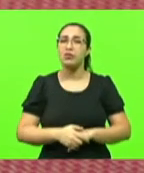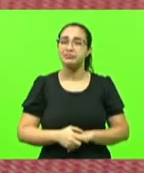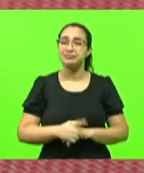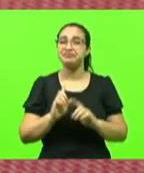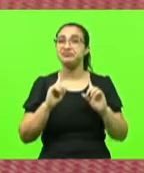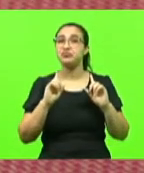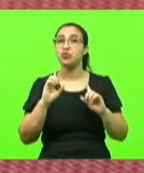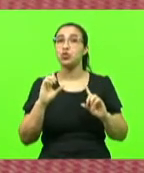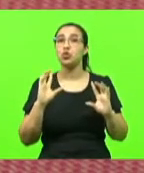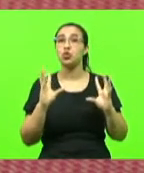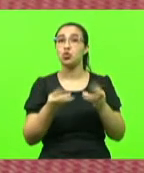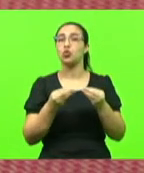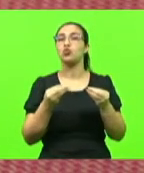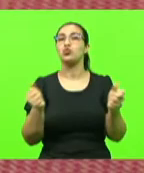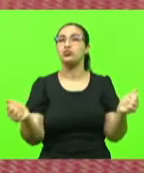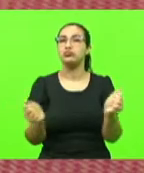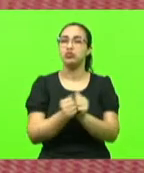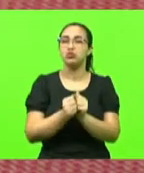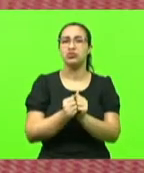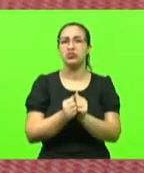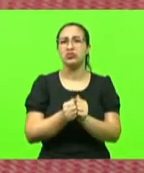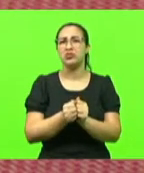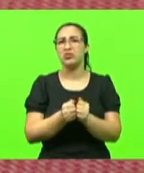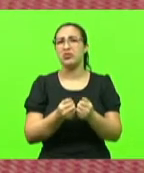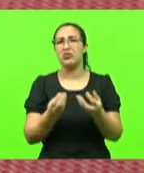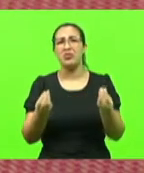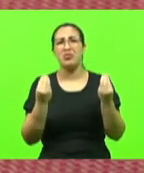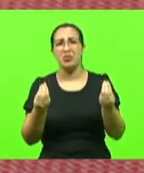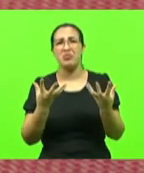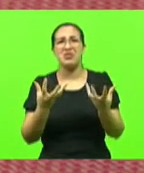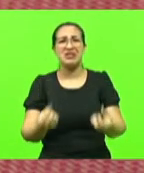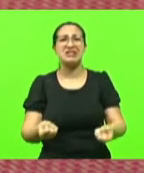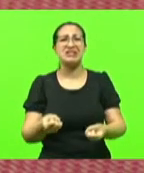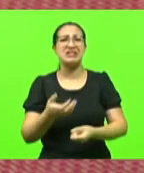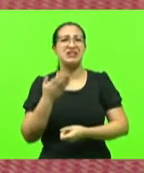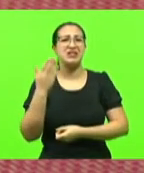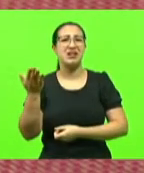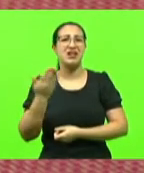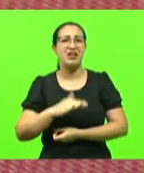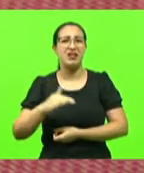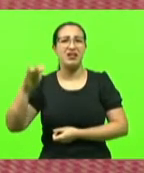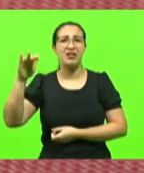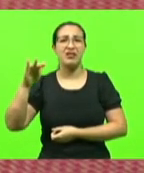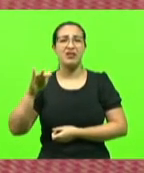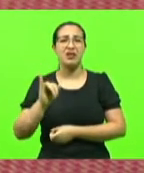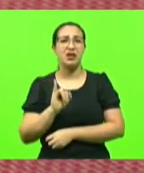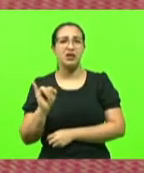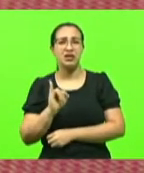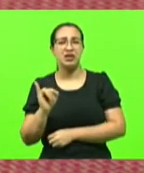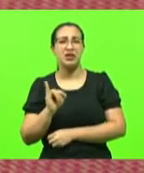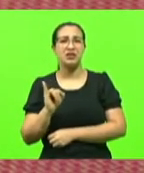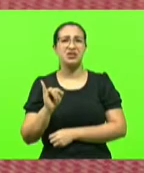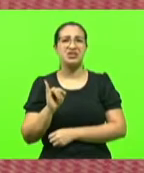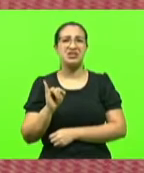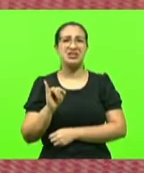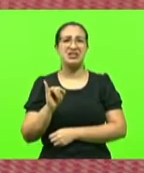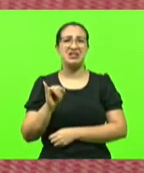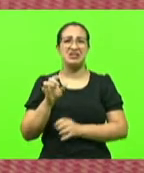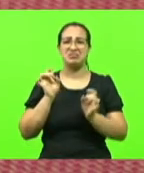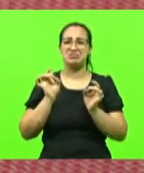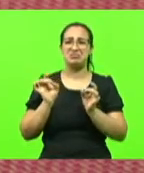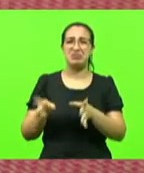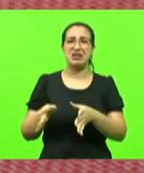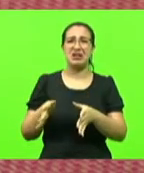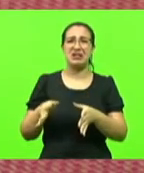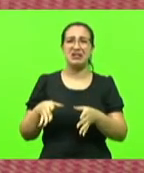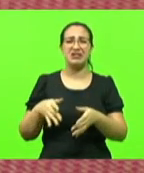nos abraçar. É inadmissível que Santa Catarina, que o Alto Vale, seja tratado da maneira como está sendo